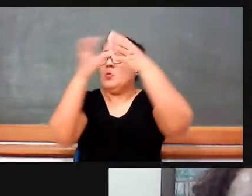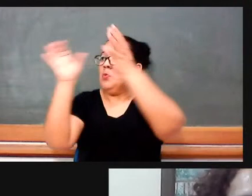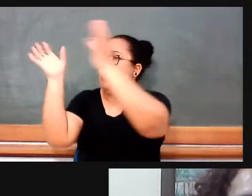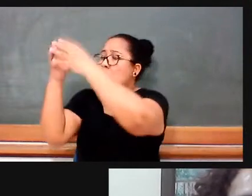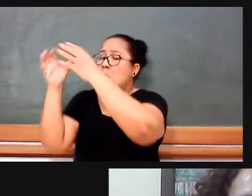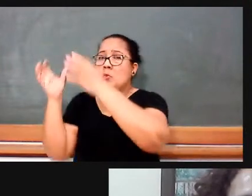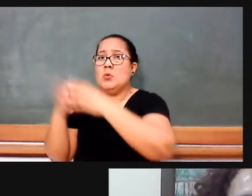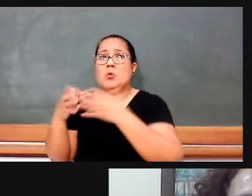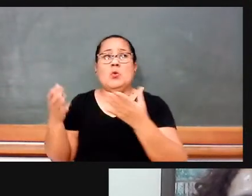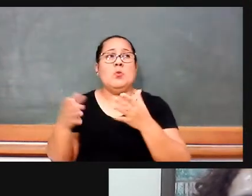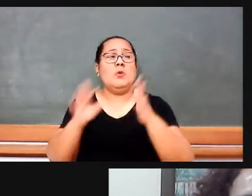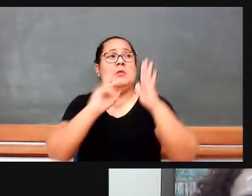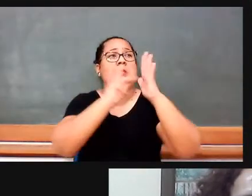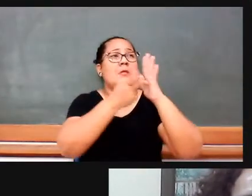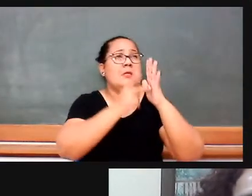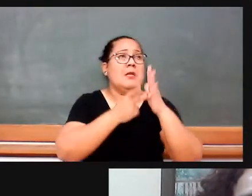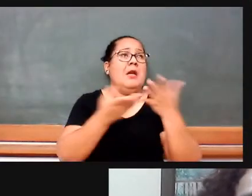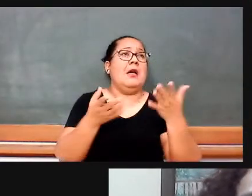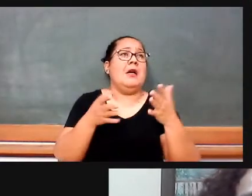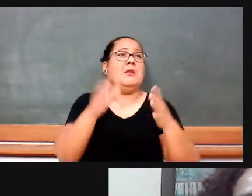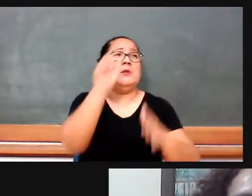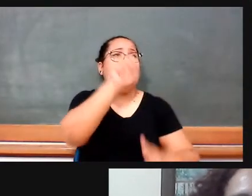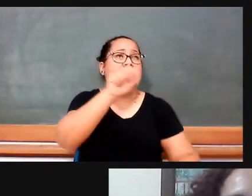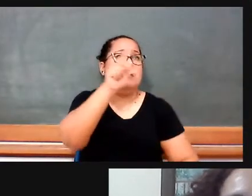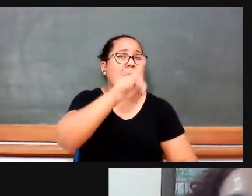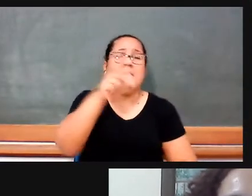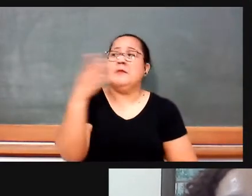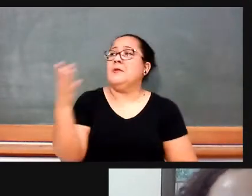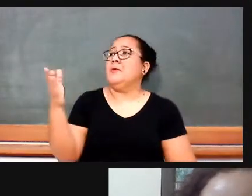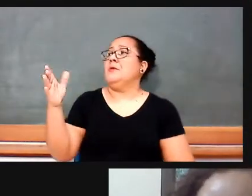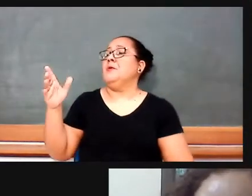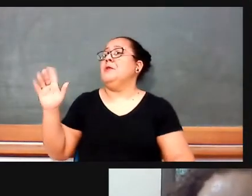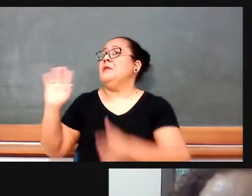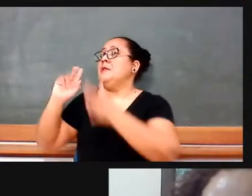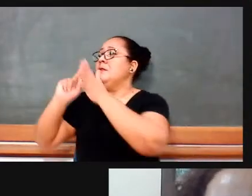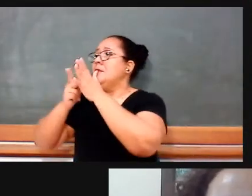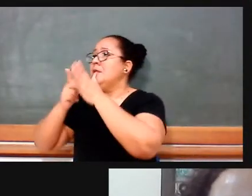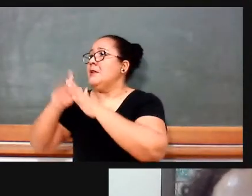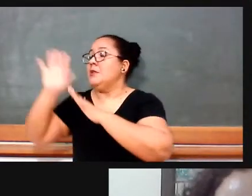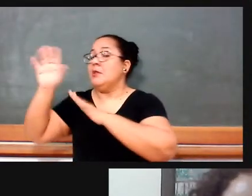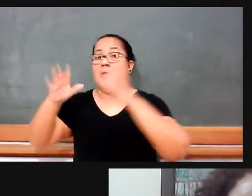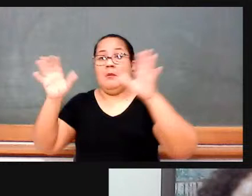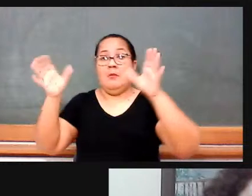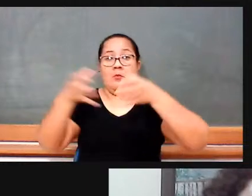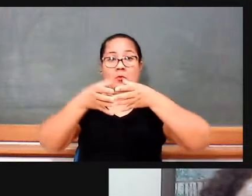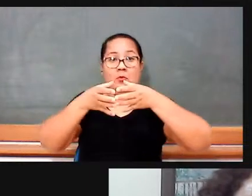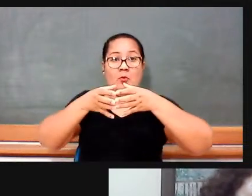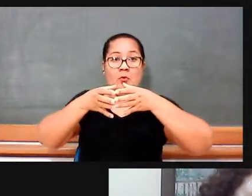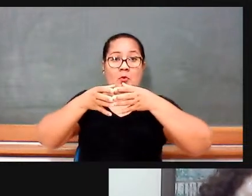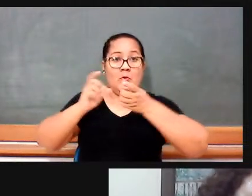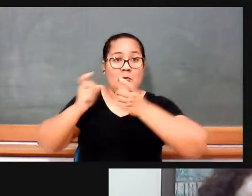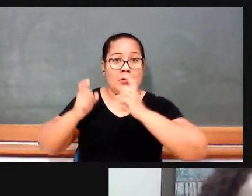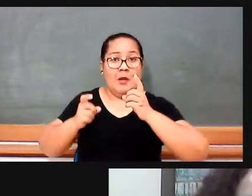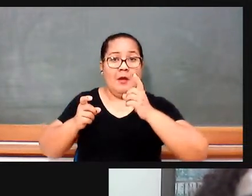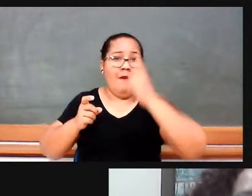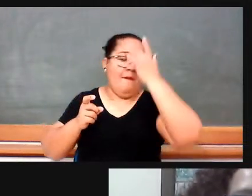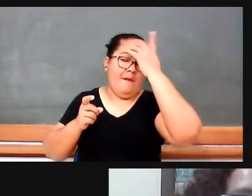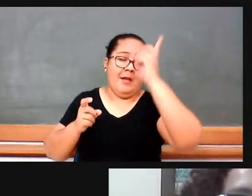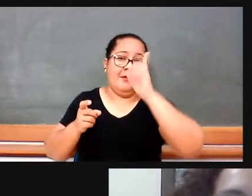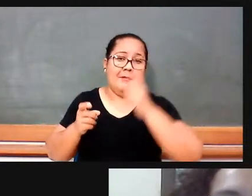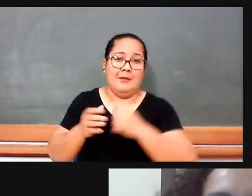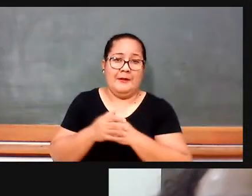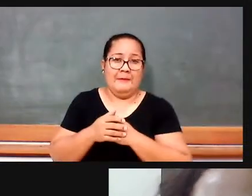universidade, campos disciplinares, para a discussão curricular, né, mas a